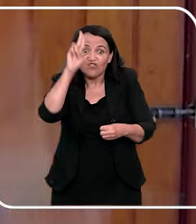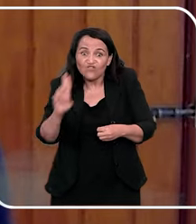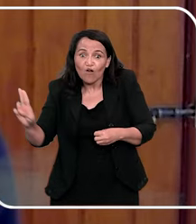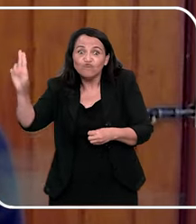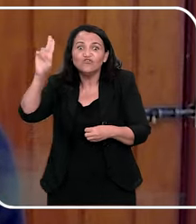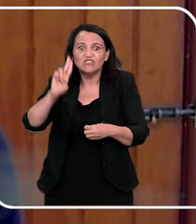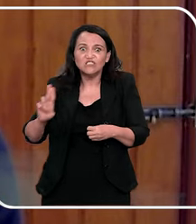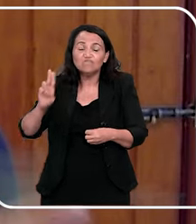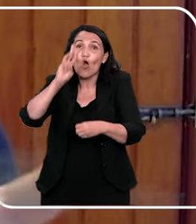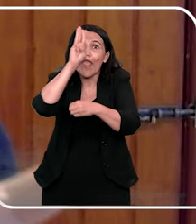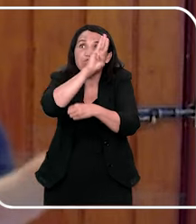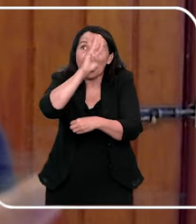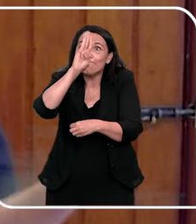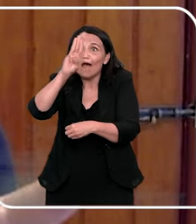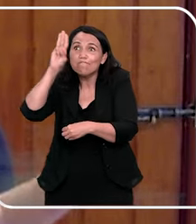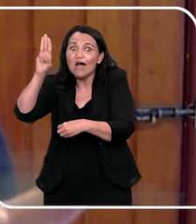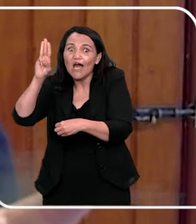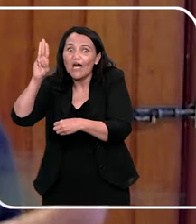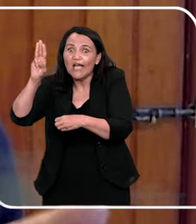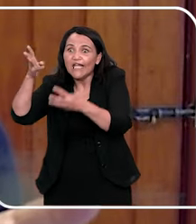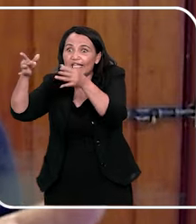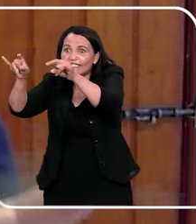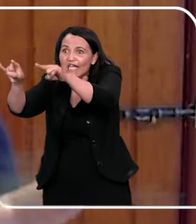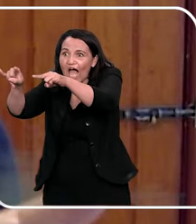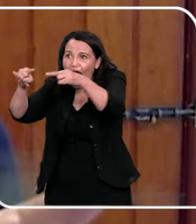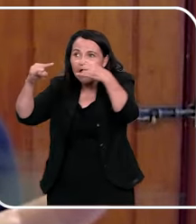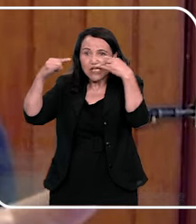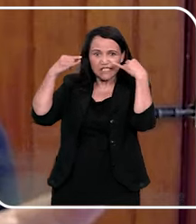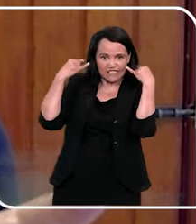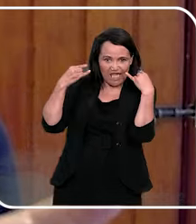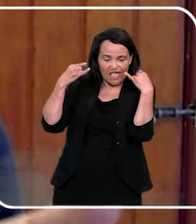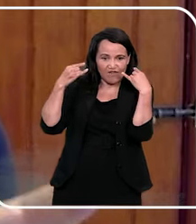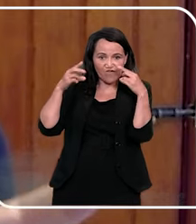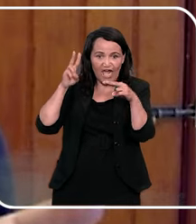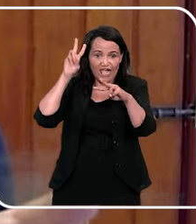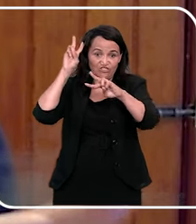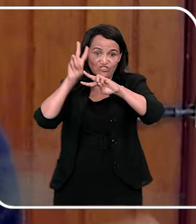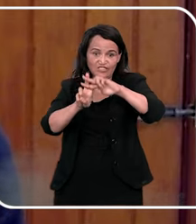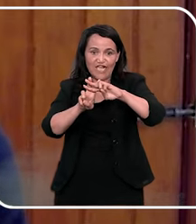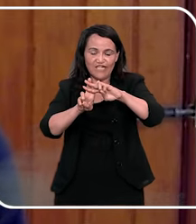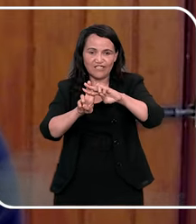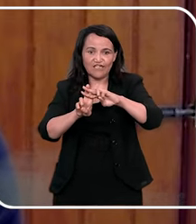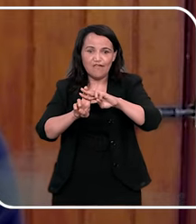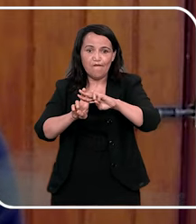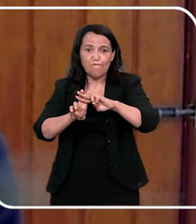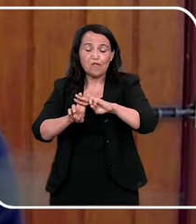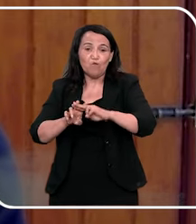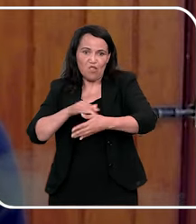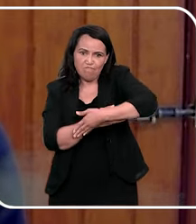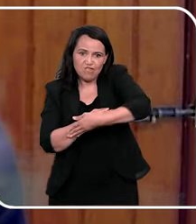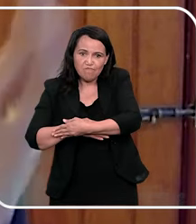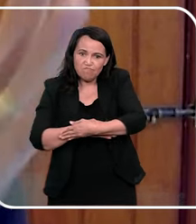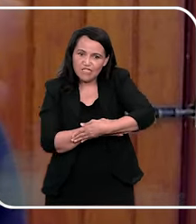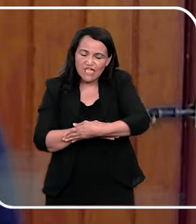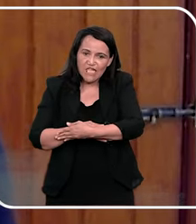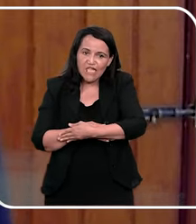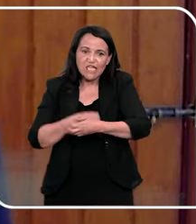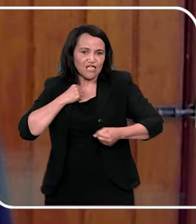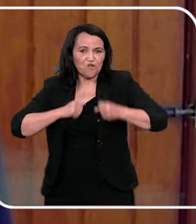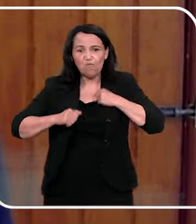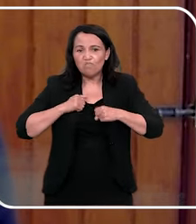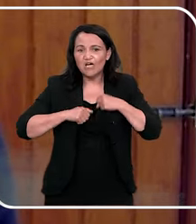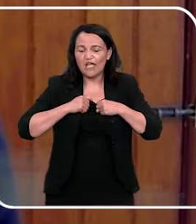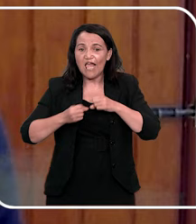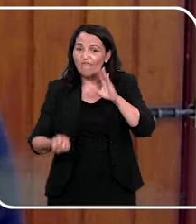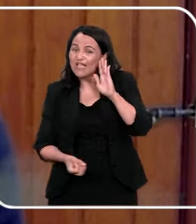Porque naquela página ali, ele atrai com as hashtags, porque até a própria mãe coloca, bebê no banho, hashtag, aí ele vai criando aquela